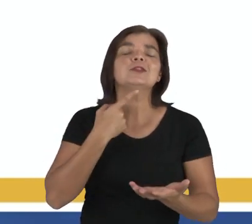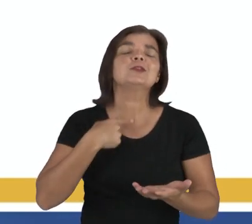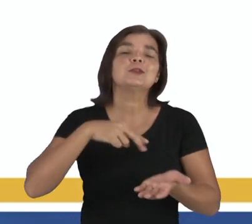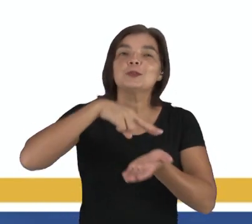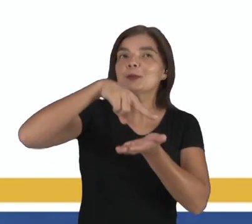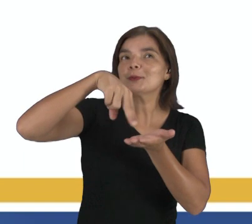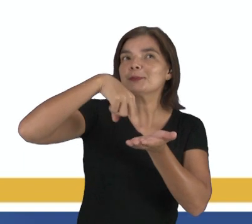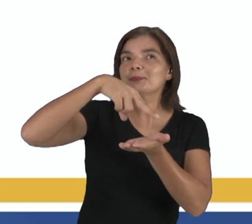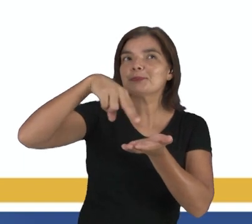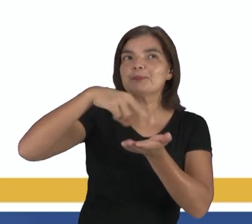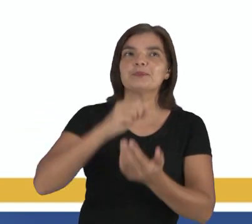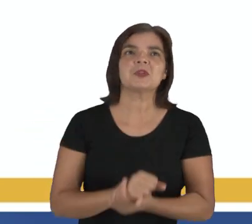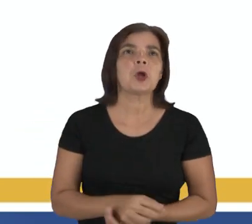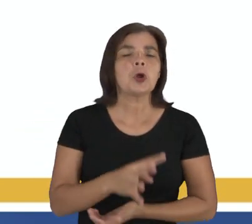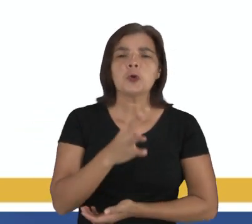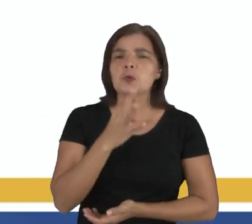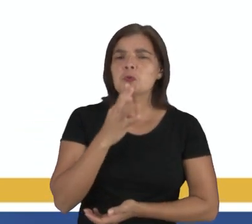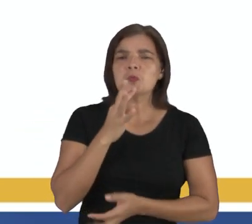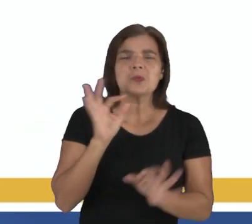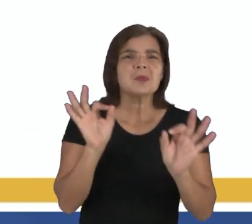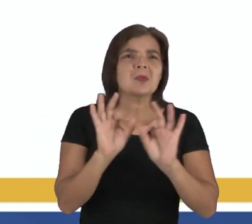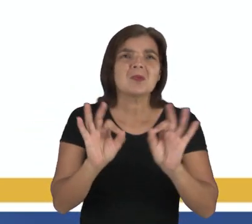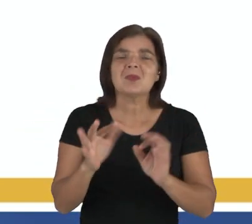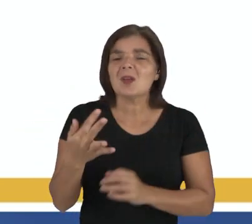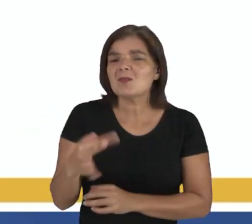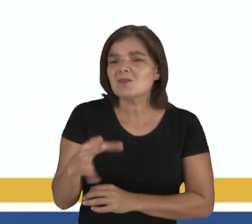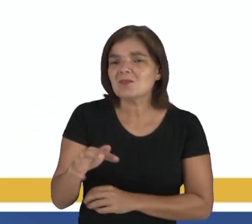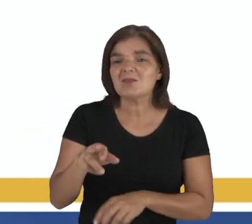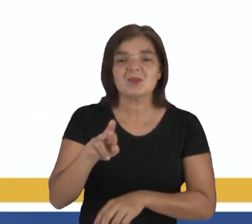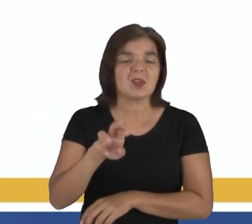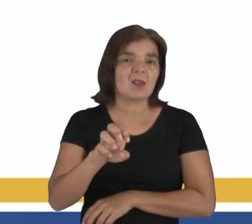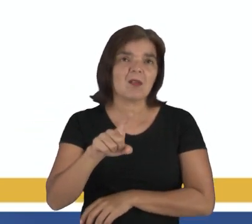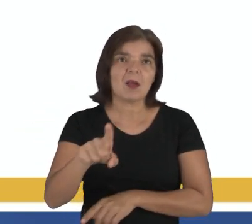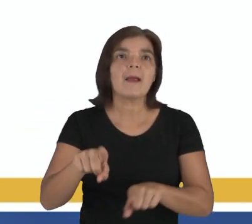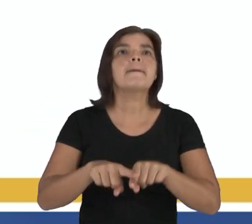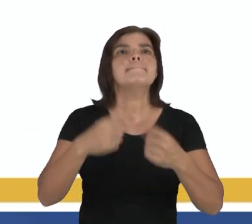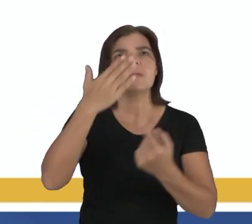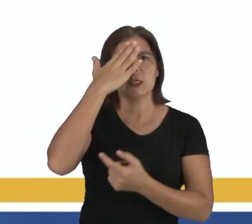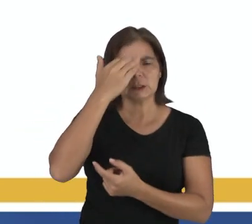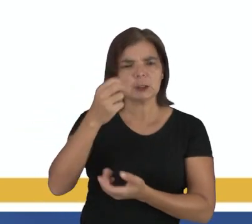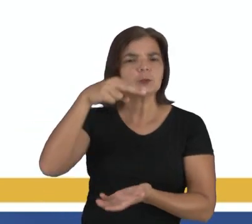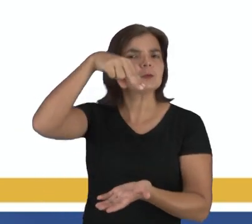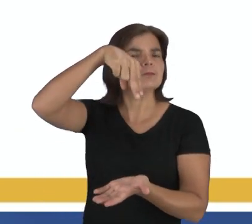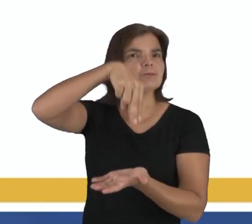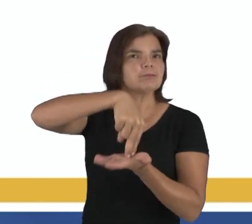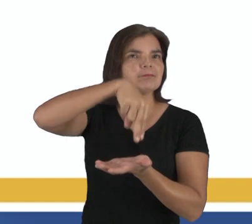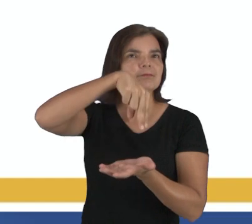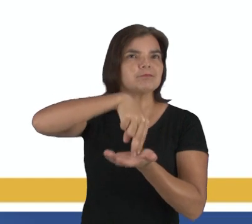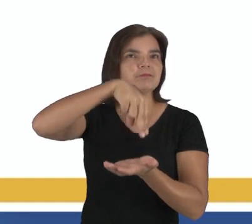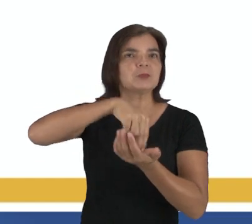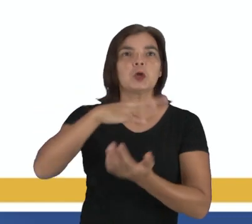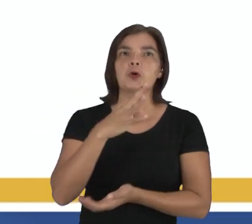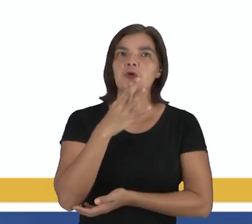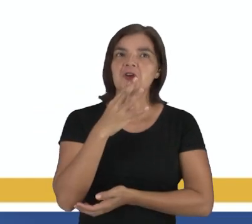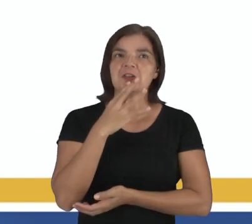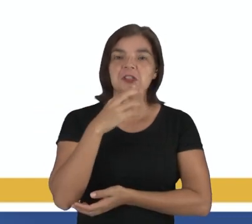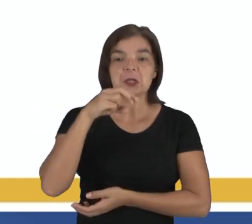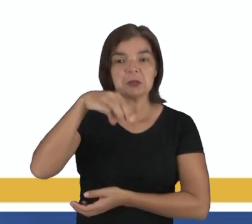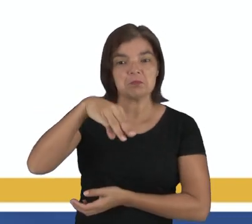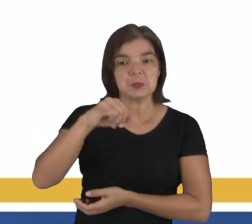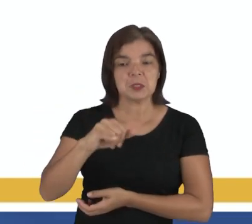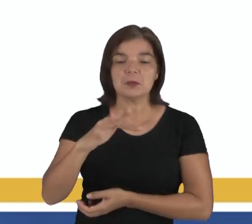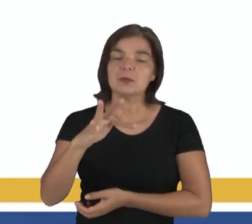quer ser bailarina. Não conhece nem dó, nem ré, mas sabe ficar na ponta do pé. Não